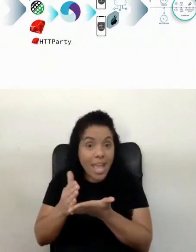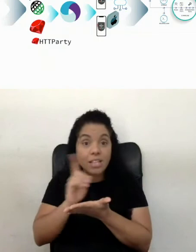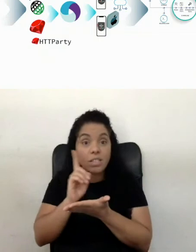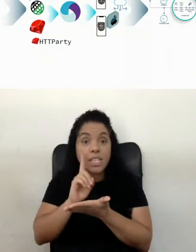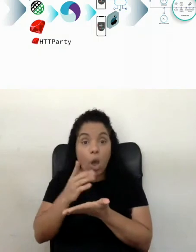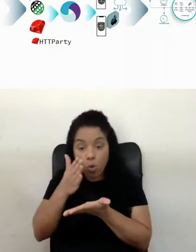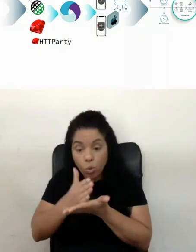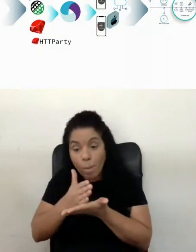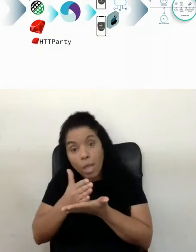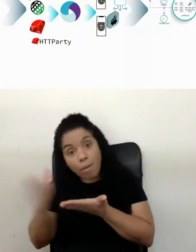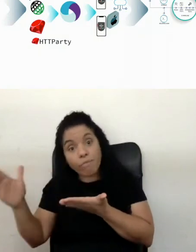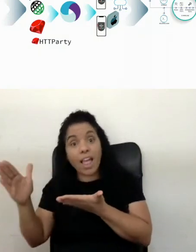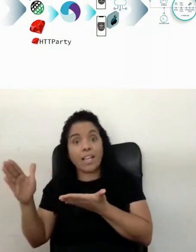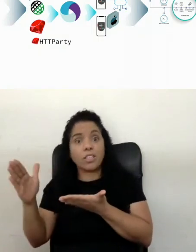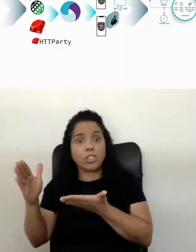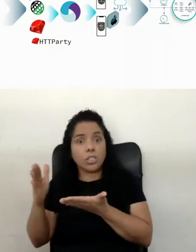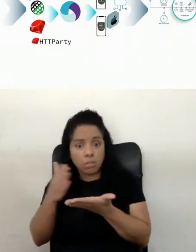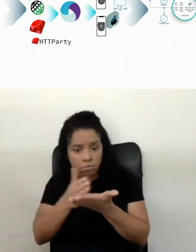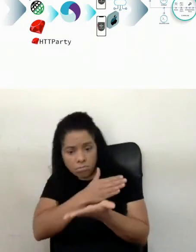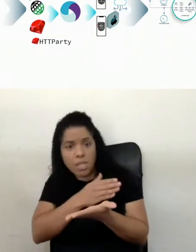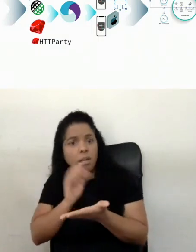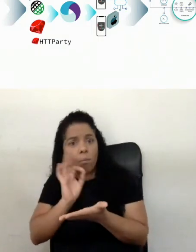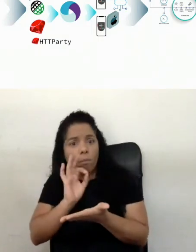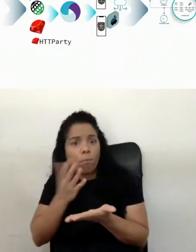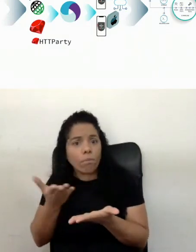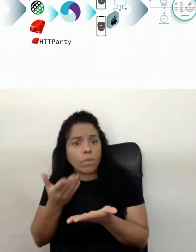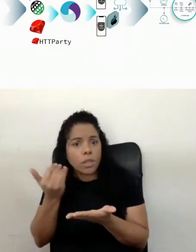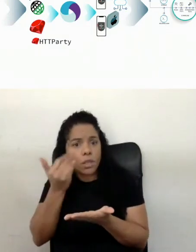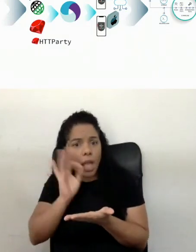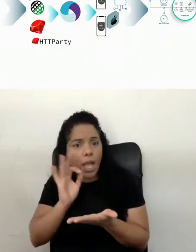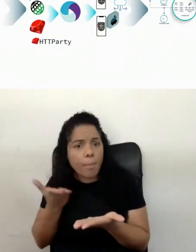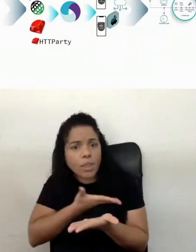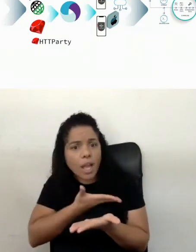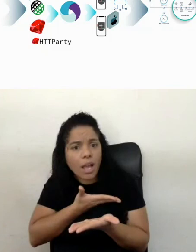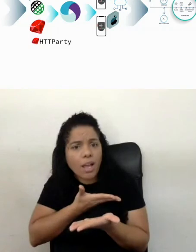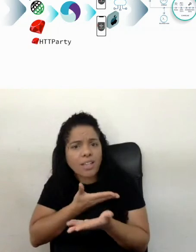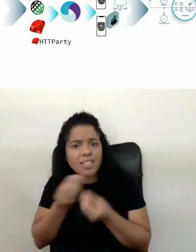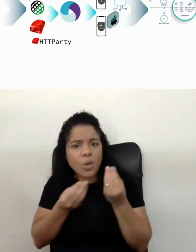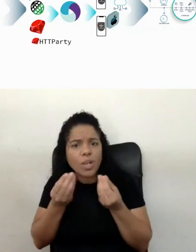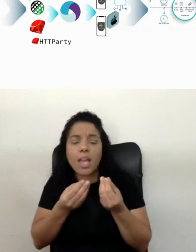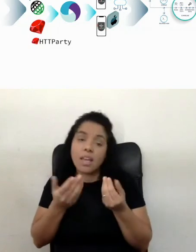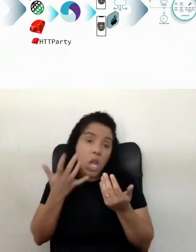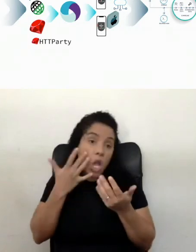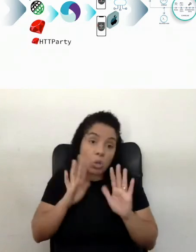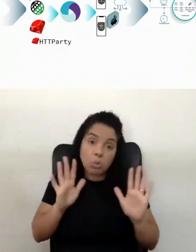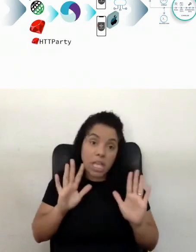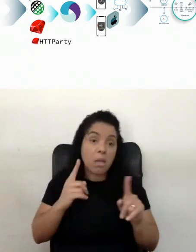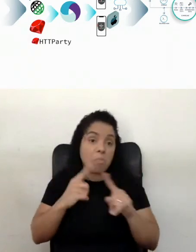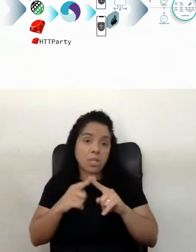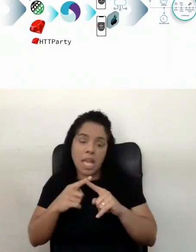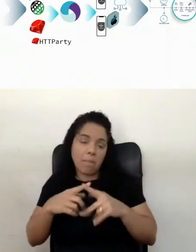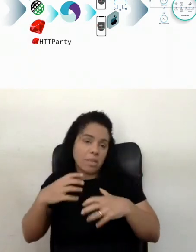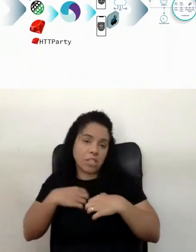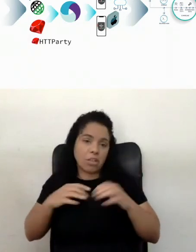e por conta de um certo tipo de orgulho, que não sei se vale a pena ter ou não, enfim, mas isso aí é de cada um, mas